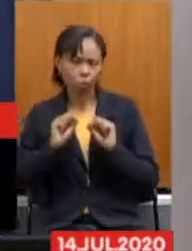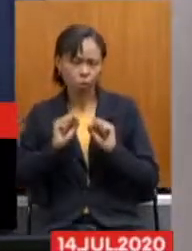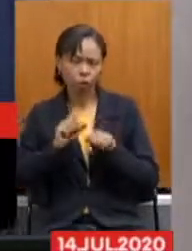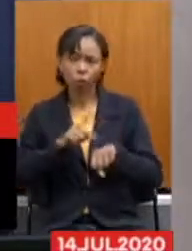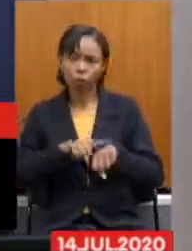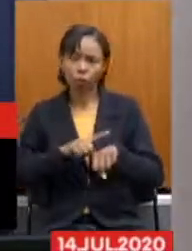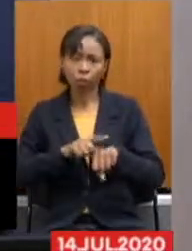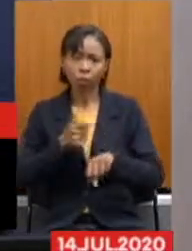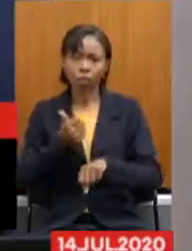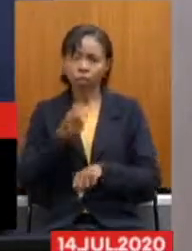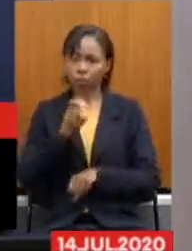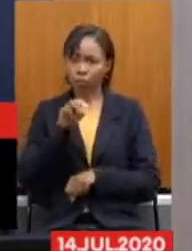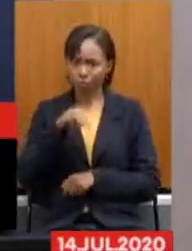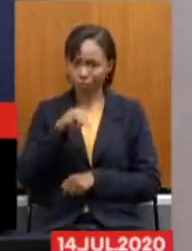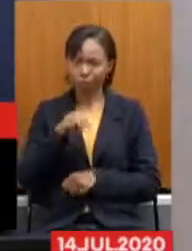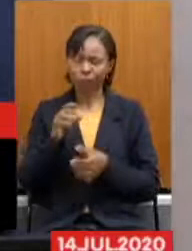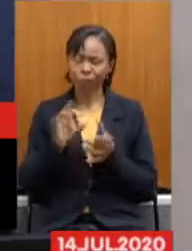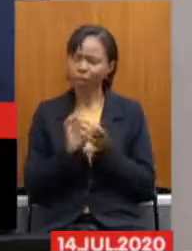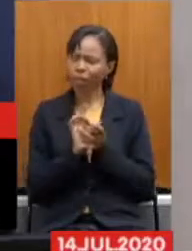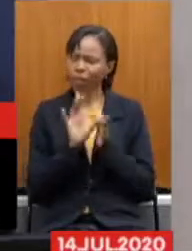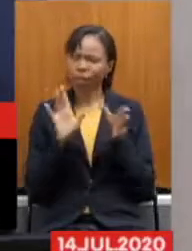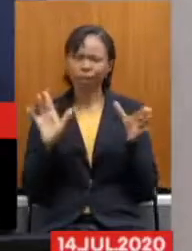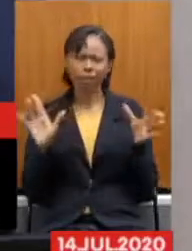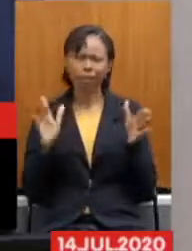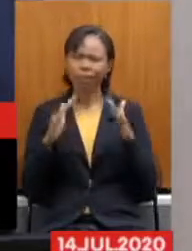forma, e esteja em casa.